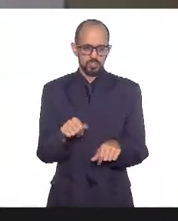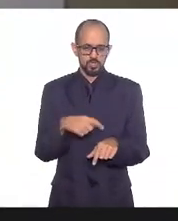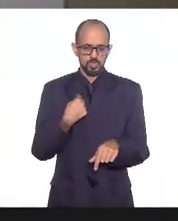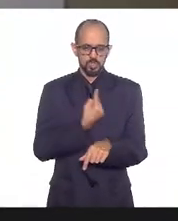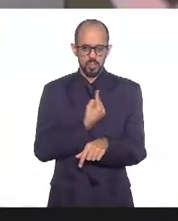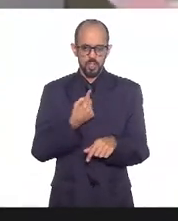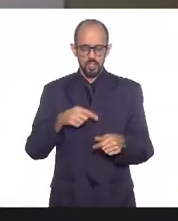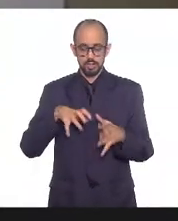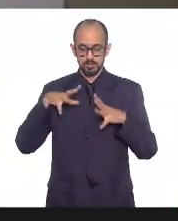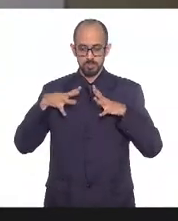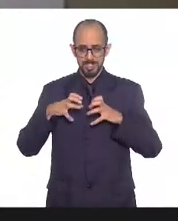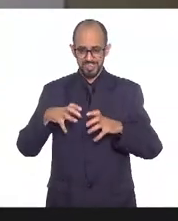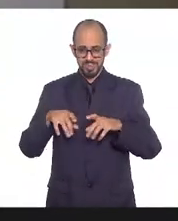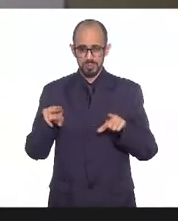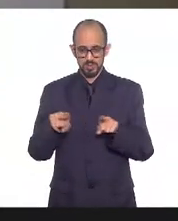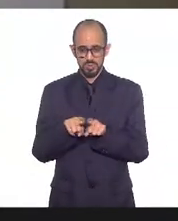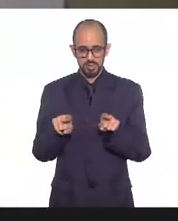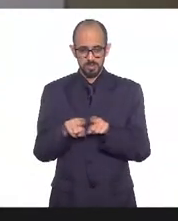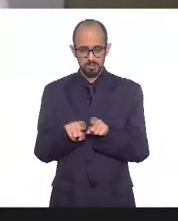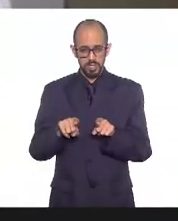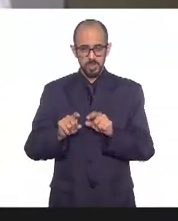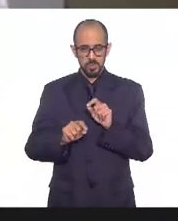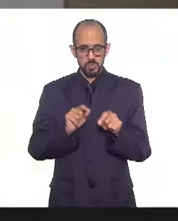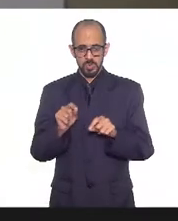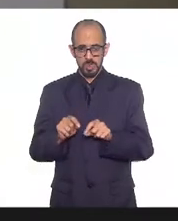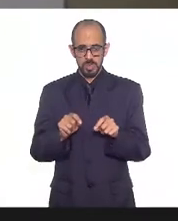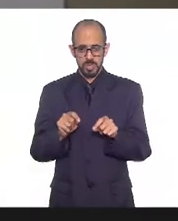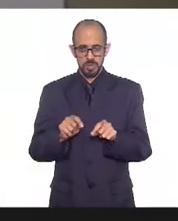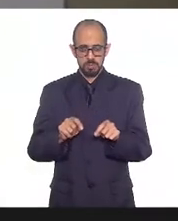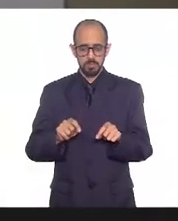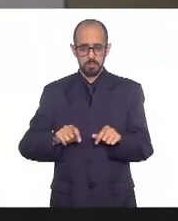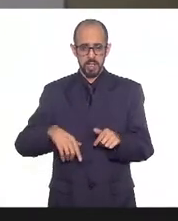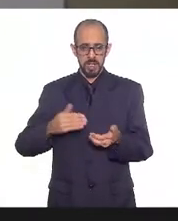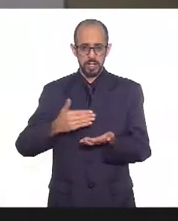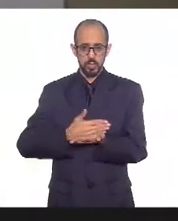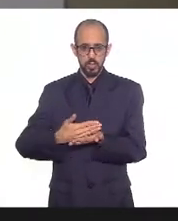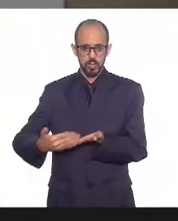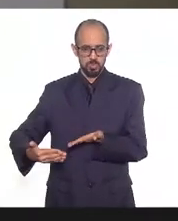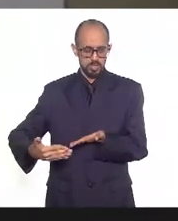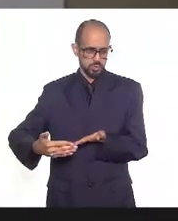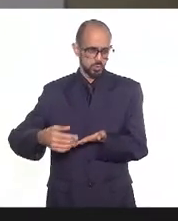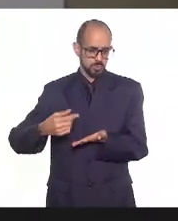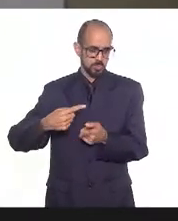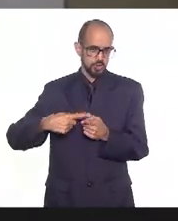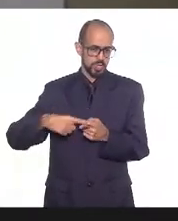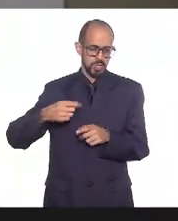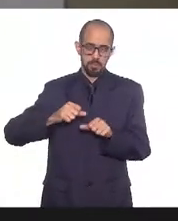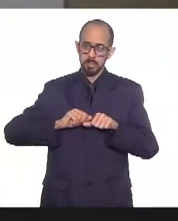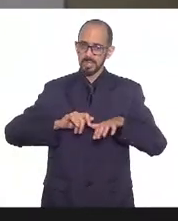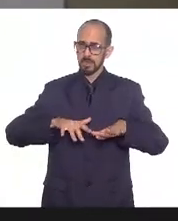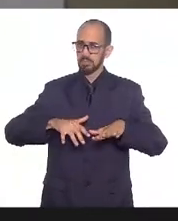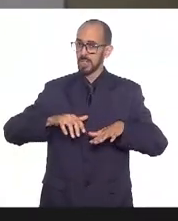nós brigamos nós muito para que num primeiro momento que a gente fala de pandemia a pandemia é muito dinâmica então a gente